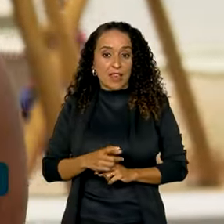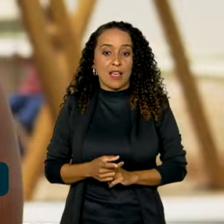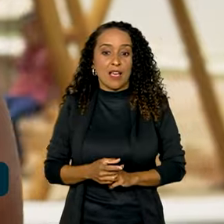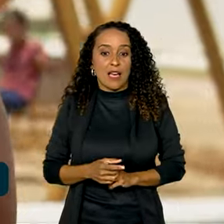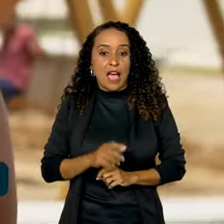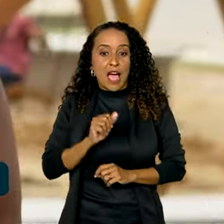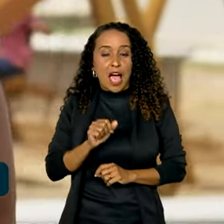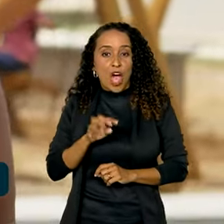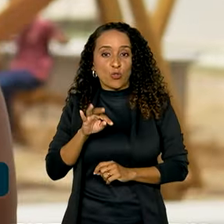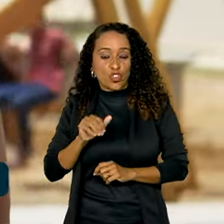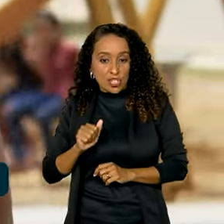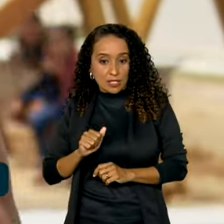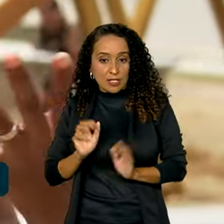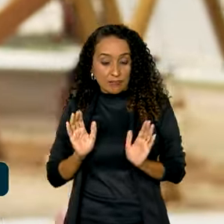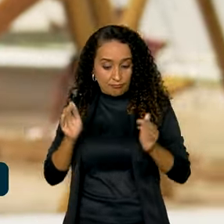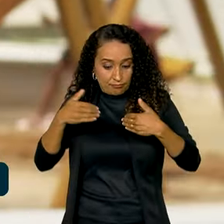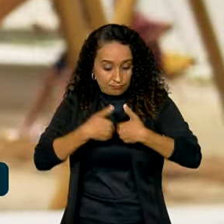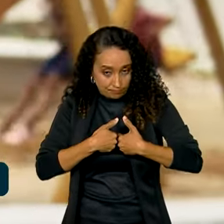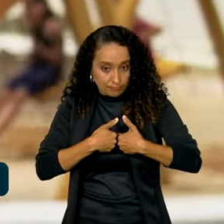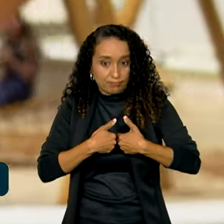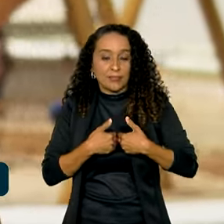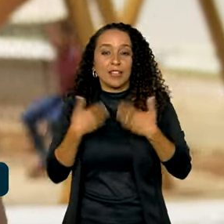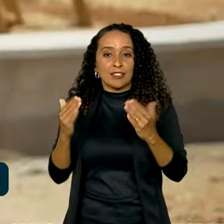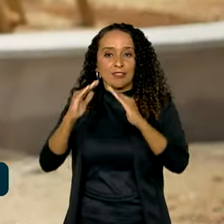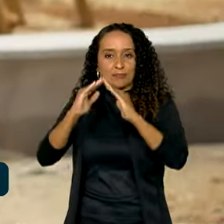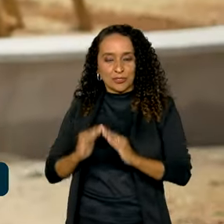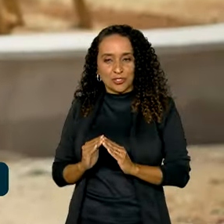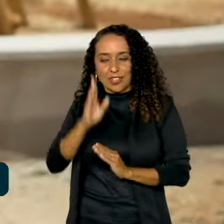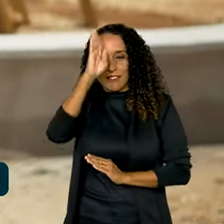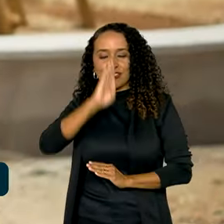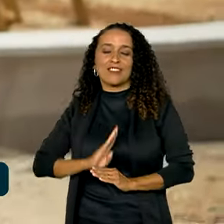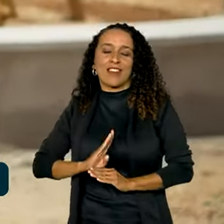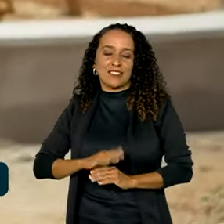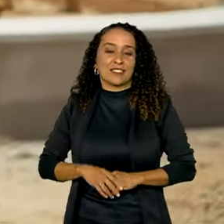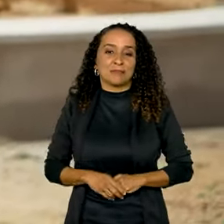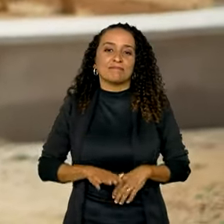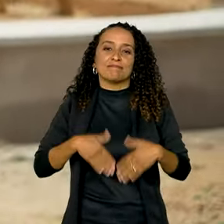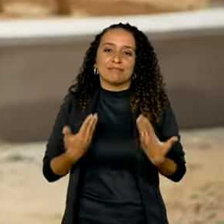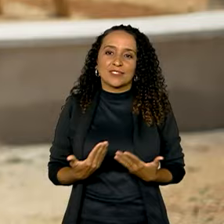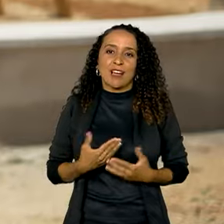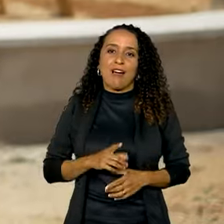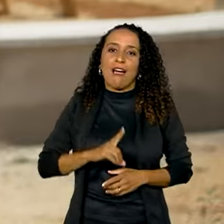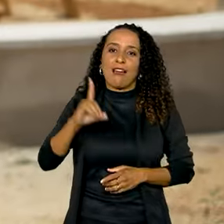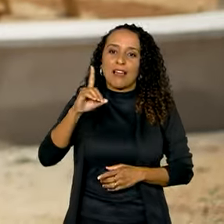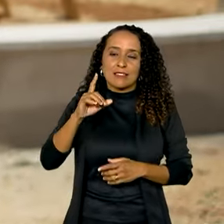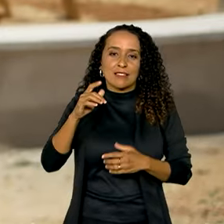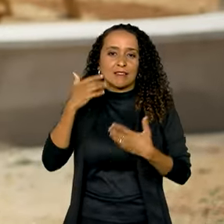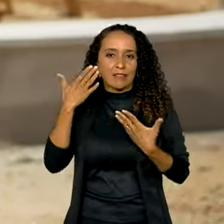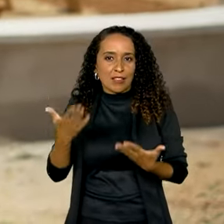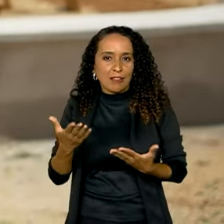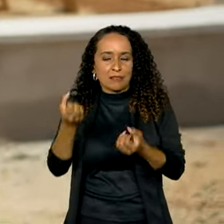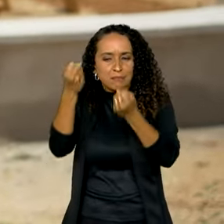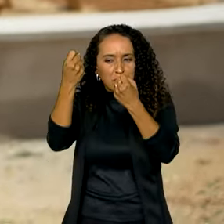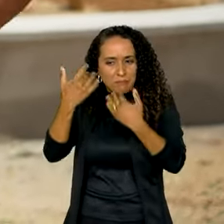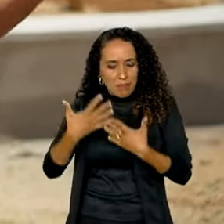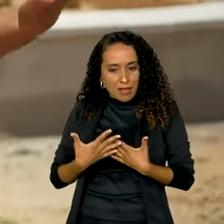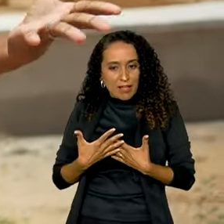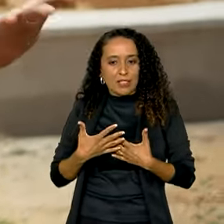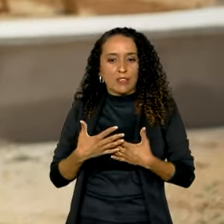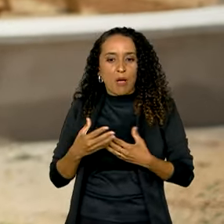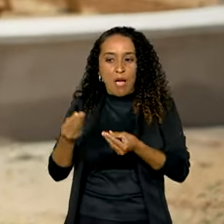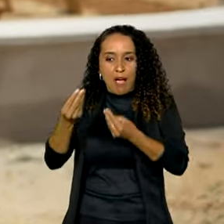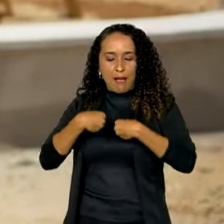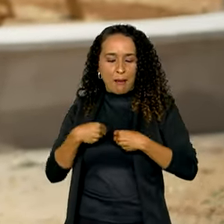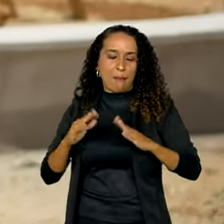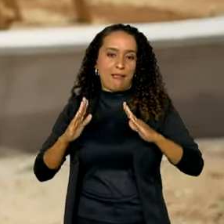por isso, a nova moradia vai sair de graça. E agora, com a graça de Deus, muitas bênçãos, além de ganhar minha casa